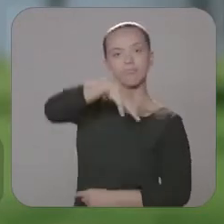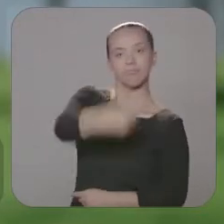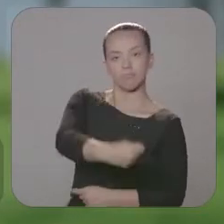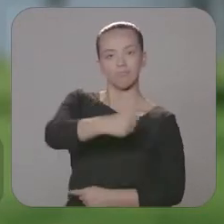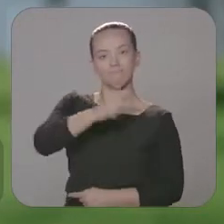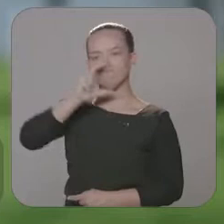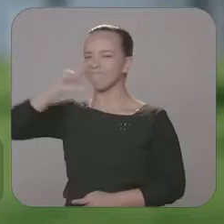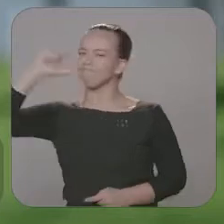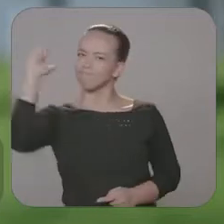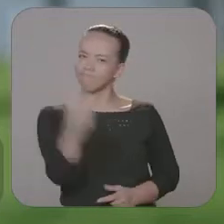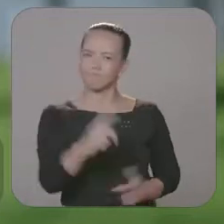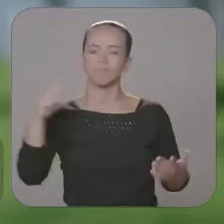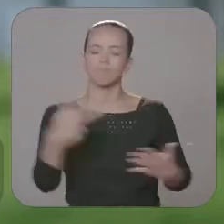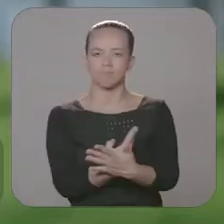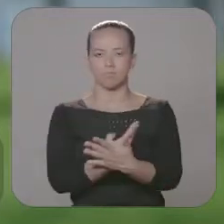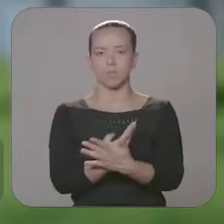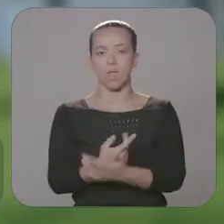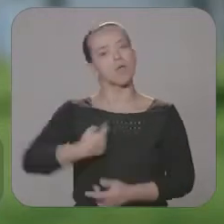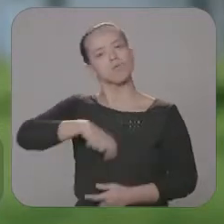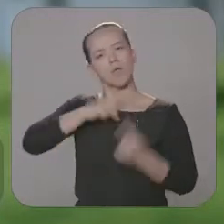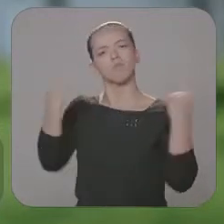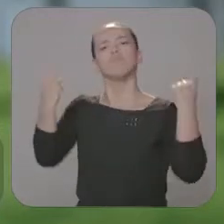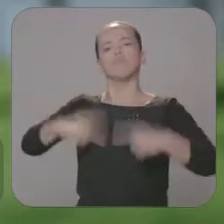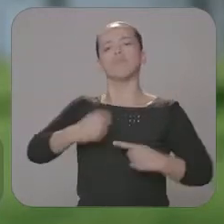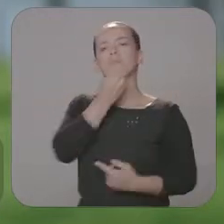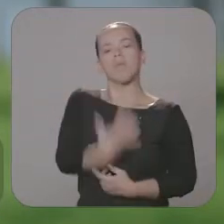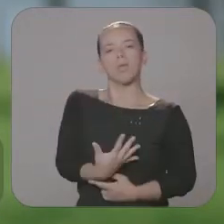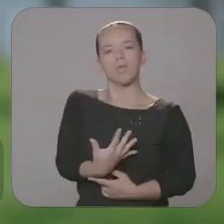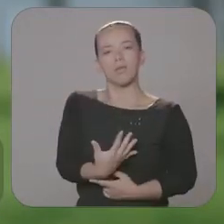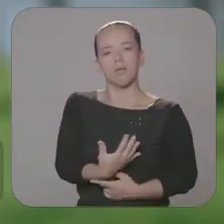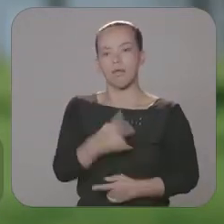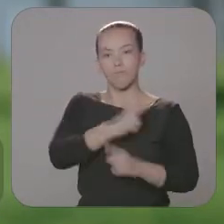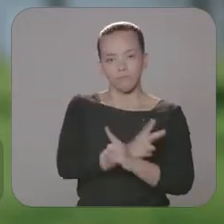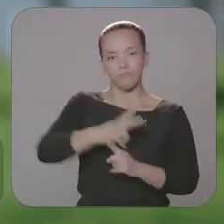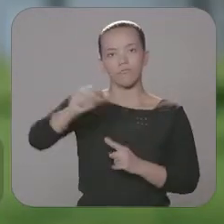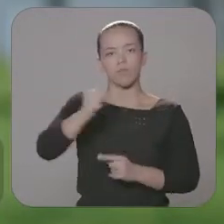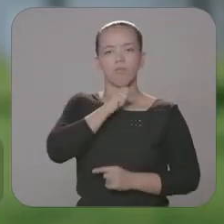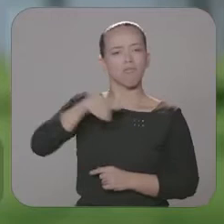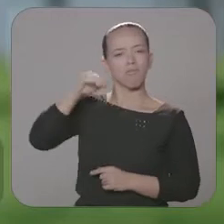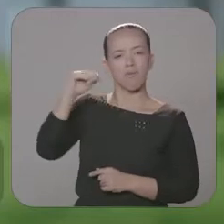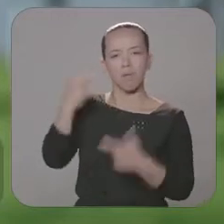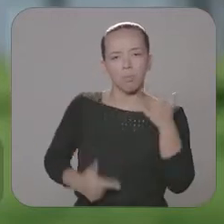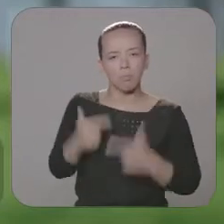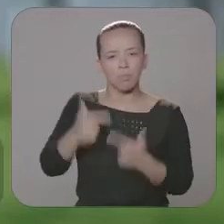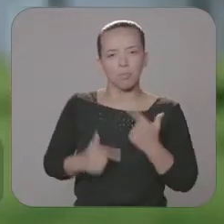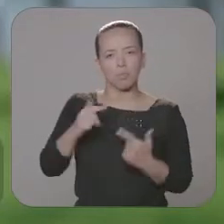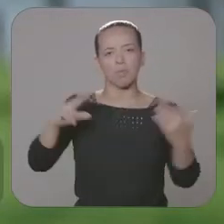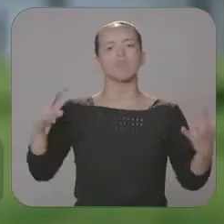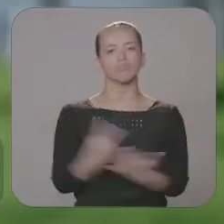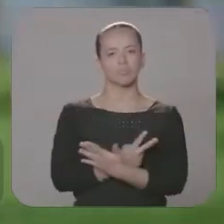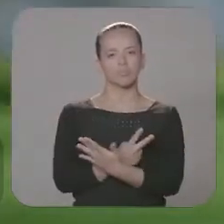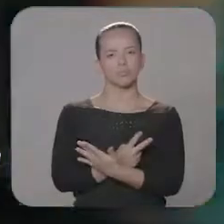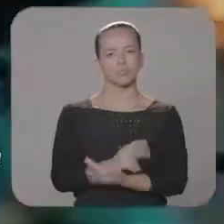coragem contra os ataques covardes. Mas nós combatemos o bom combate e vencemos a velha política e as